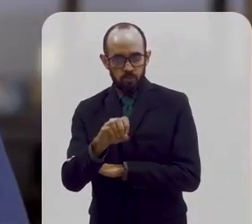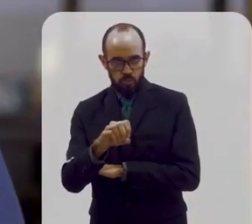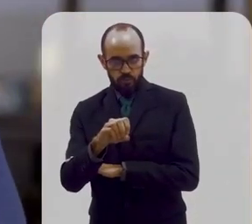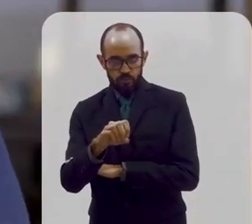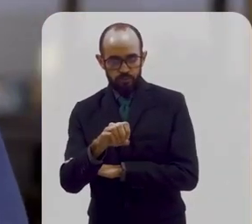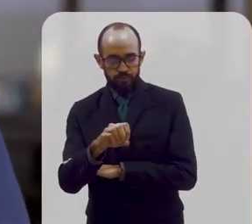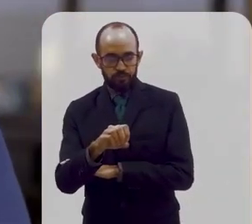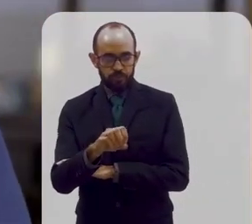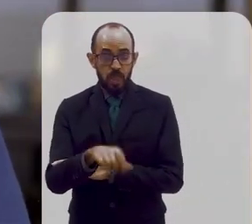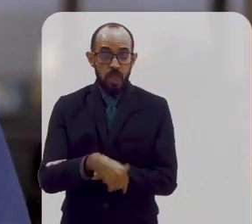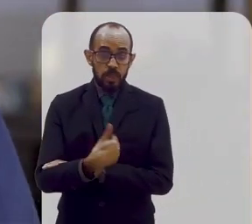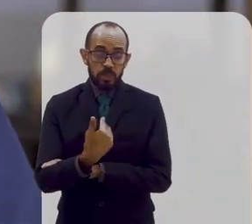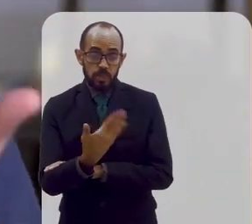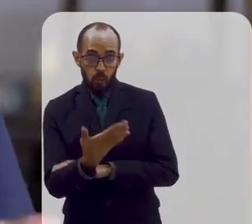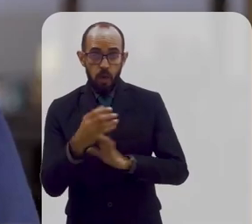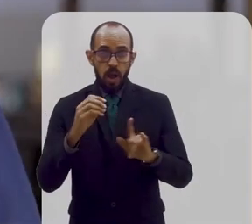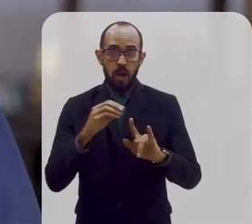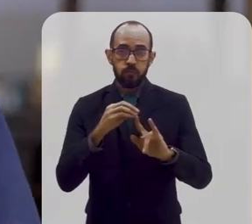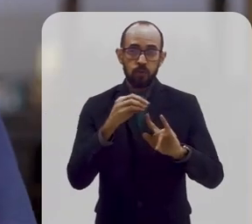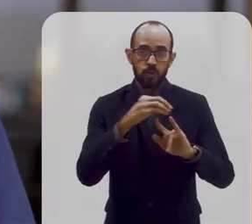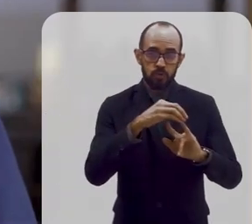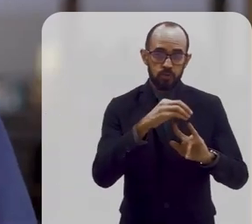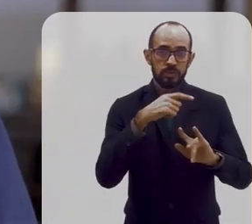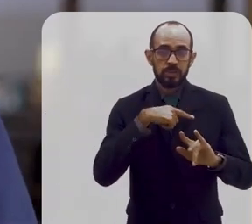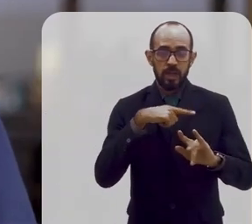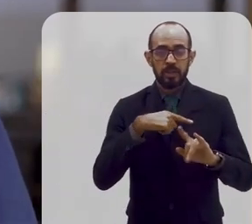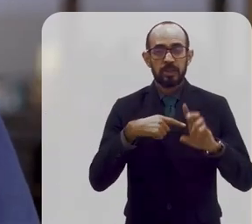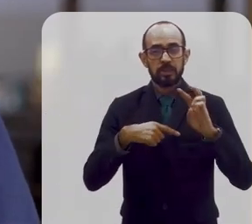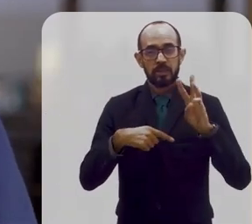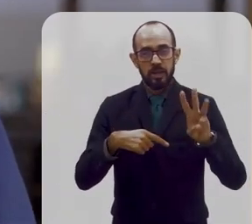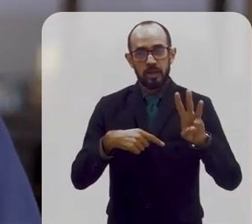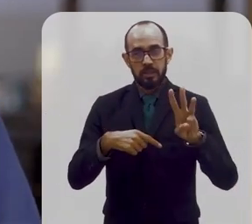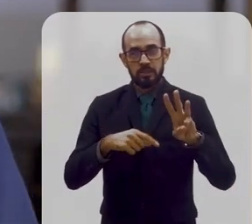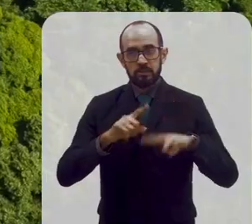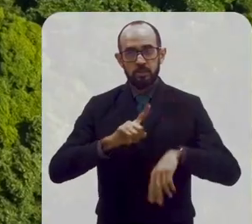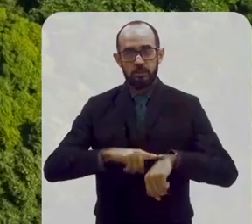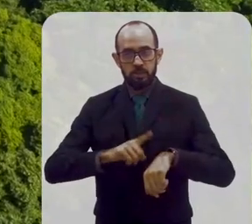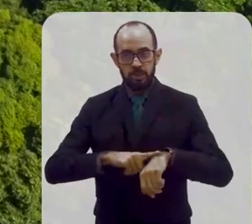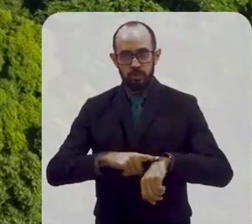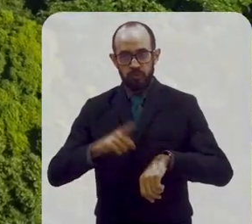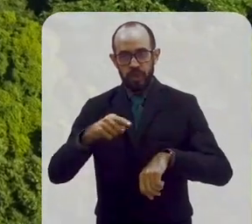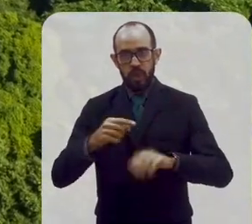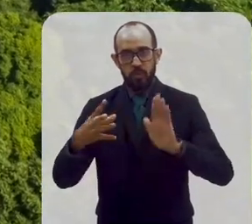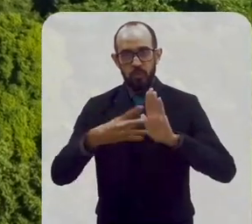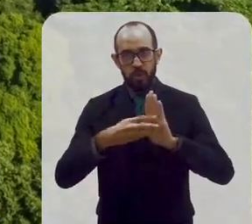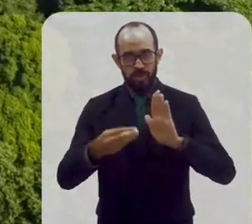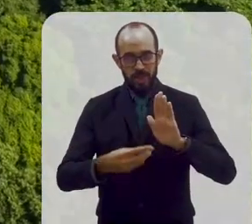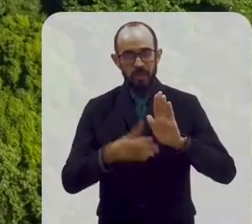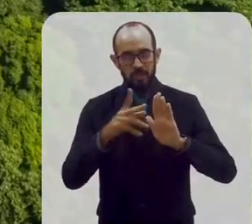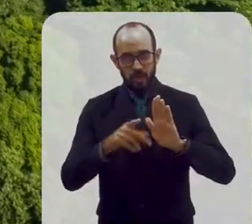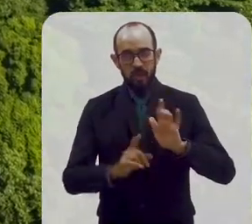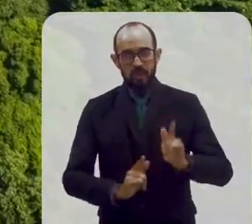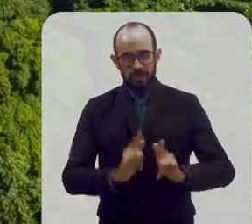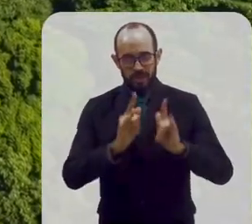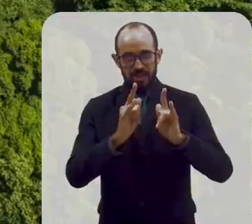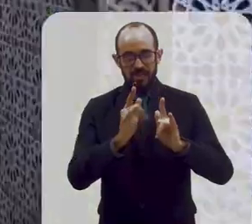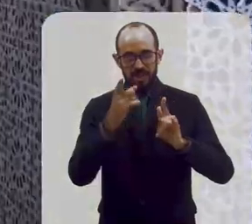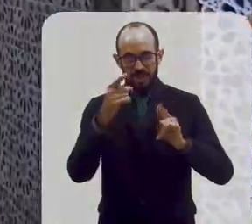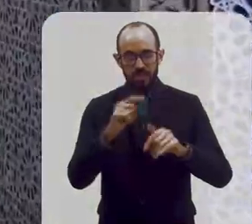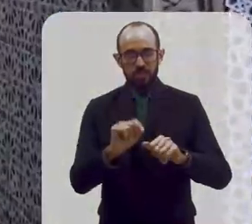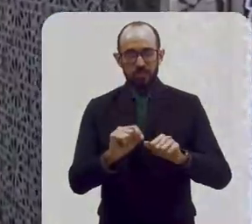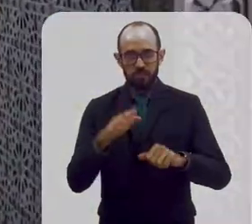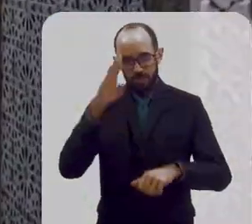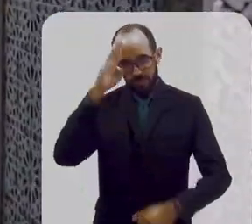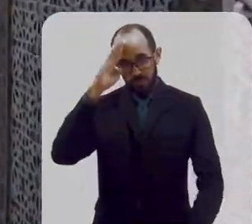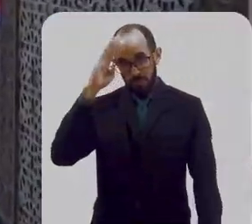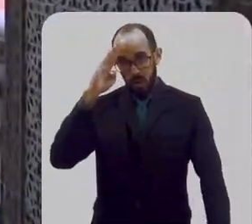temos três grandes momentos. Esse primeiro momento, que vai ser a construção em estilo neomouro do castelo, efetivamente, do